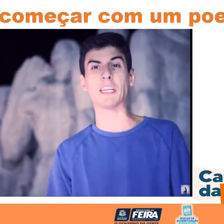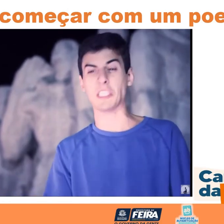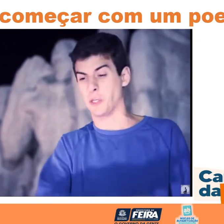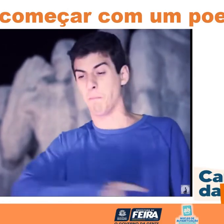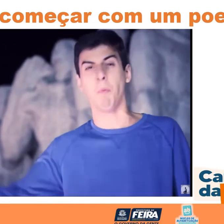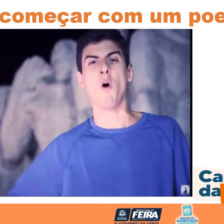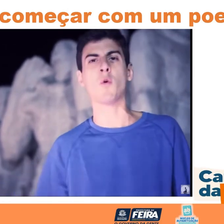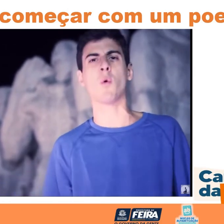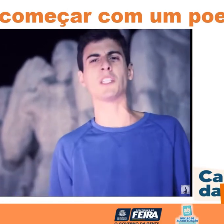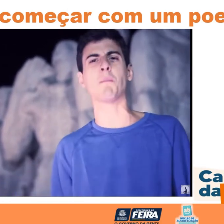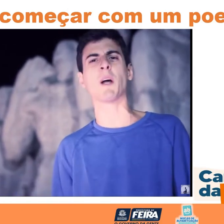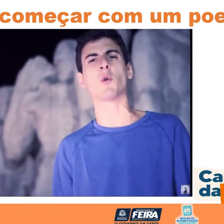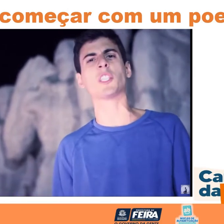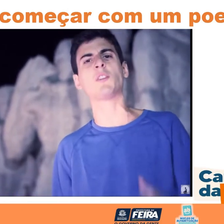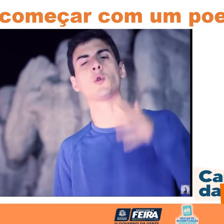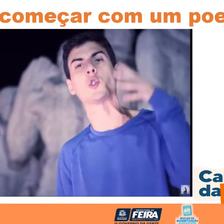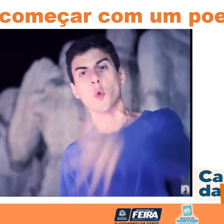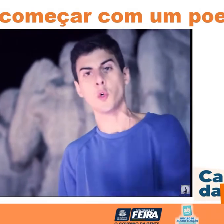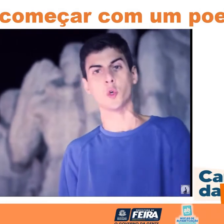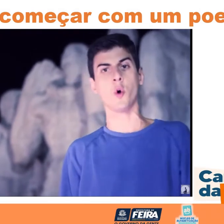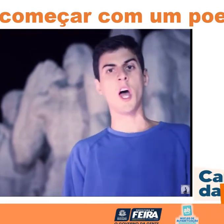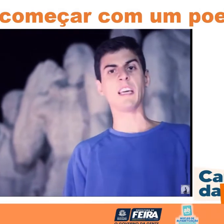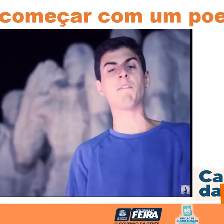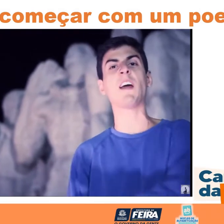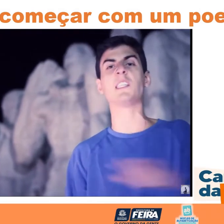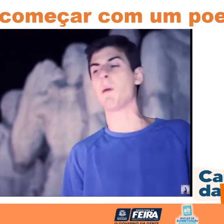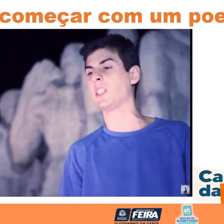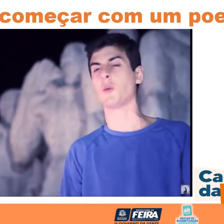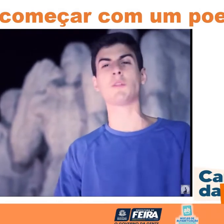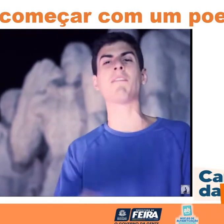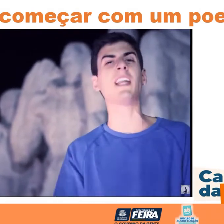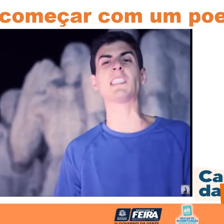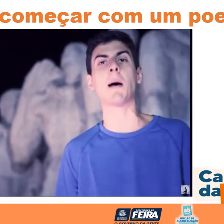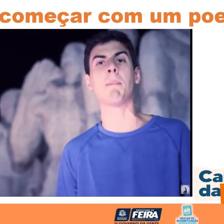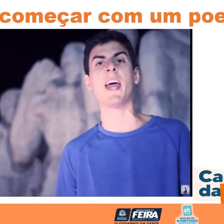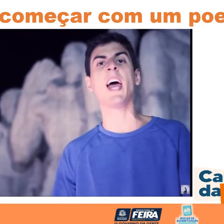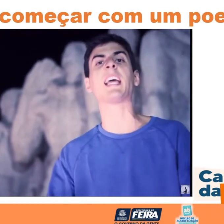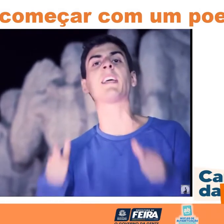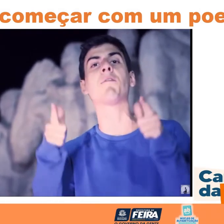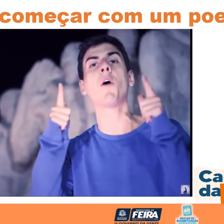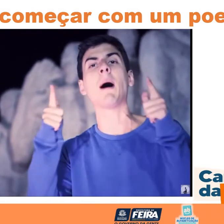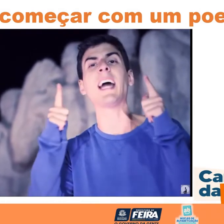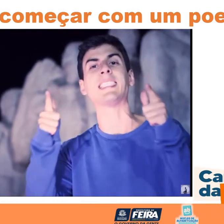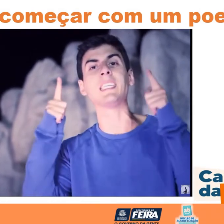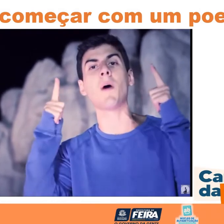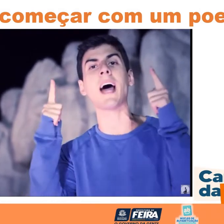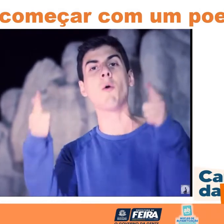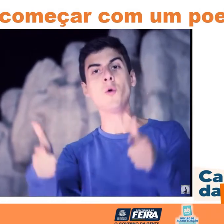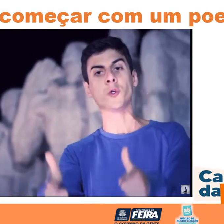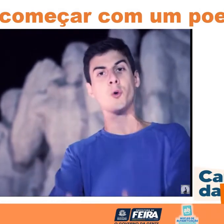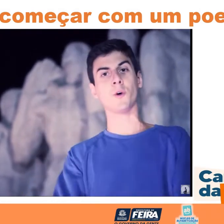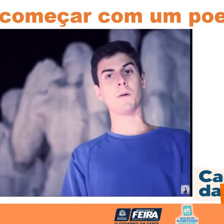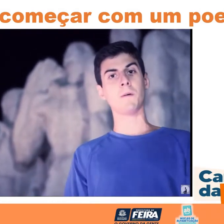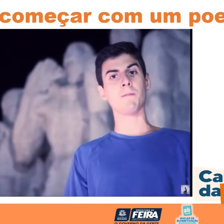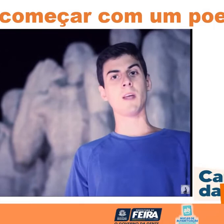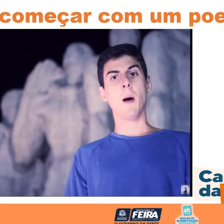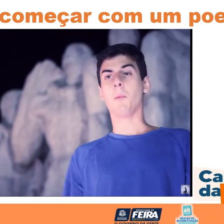de vergonha deste povo com este preconceito sujo, que infelizmente não deve nem saber quem que foi Manézinho Araújo.